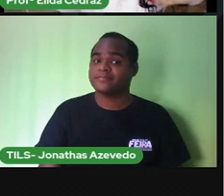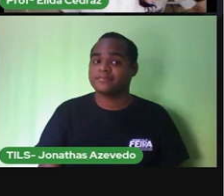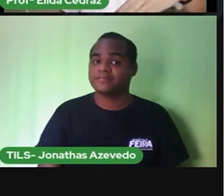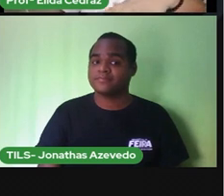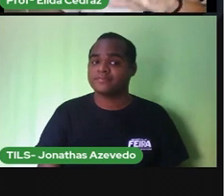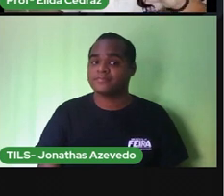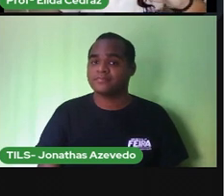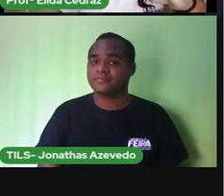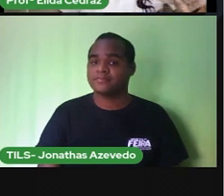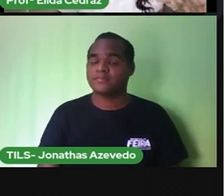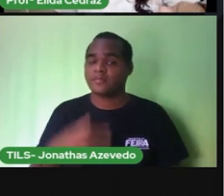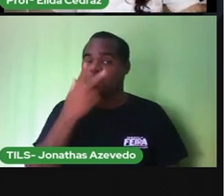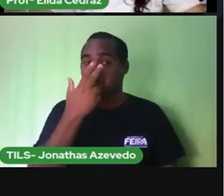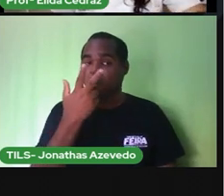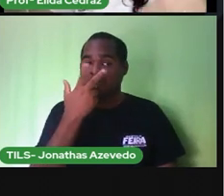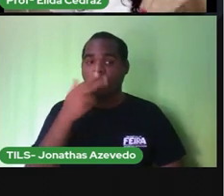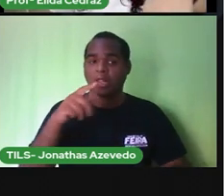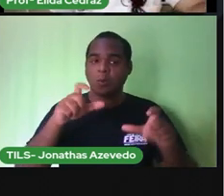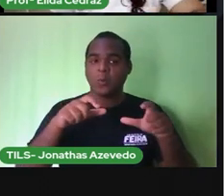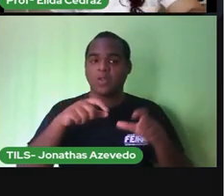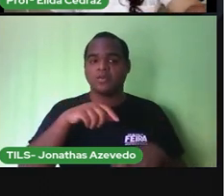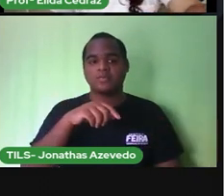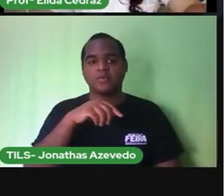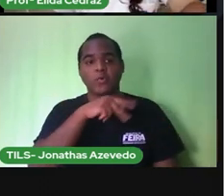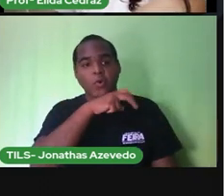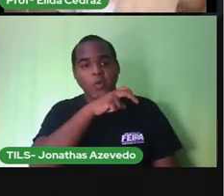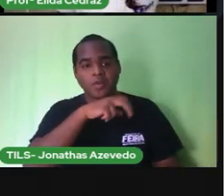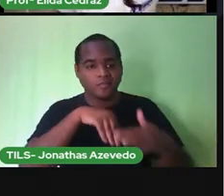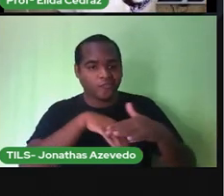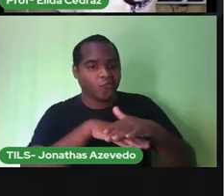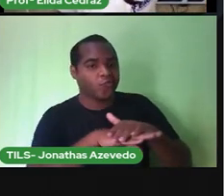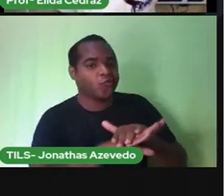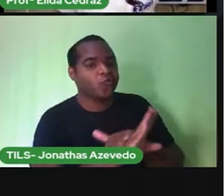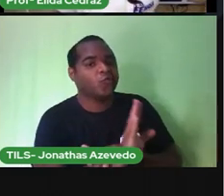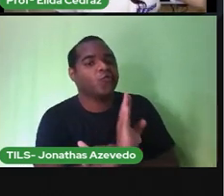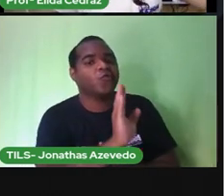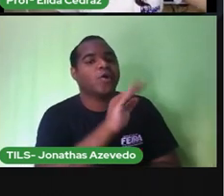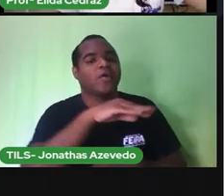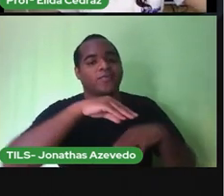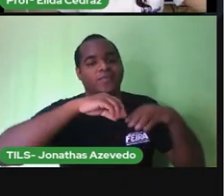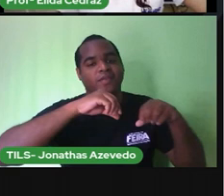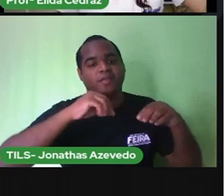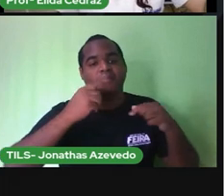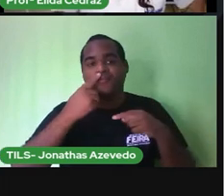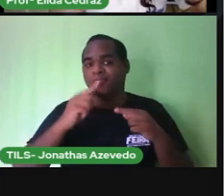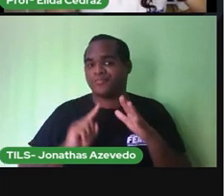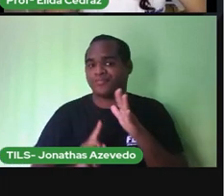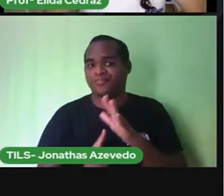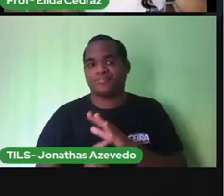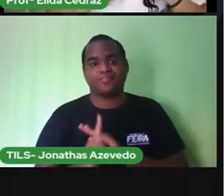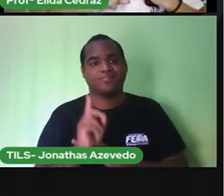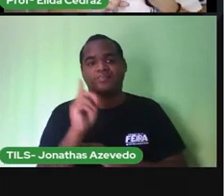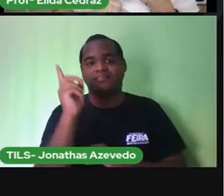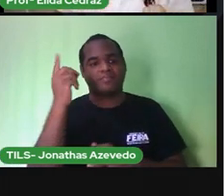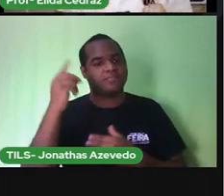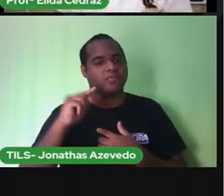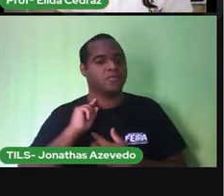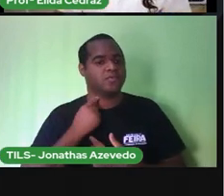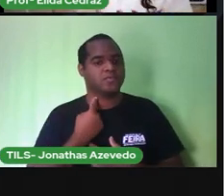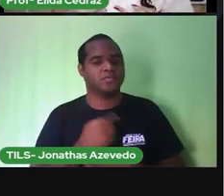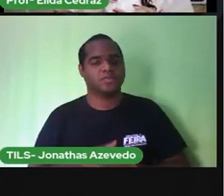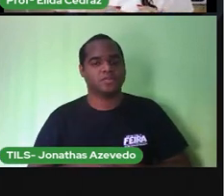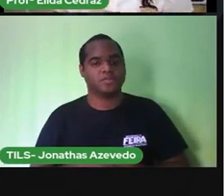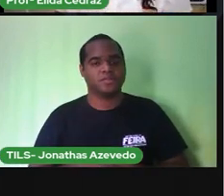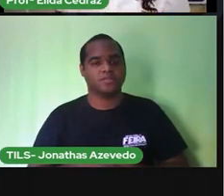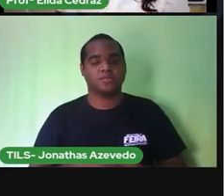Parece que foi brincar de cobra, né, e passou por baixo da terra. Está sujo, da cabeça aos pés. Não tomar